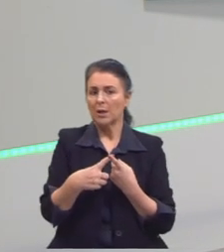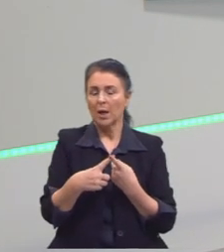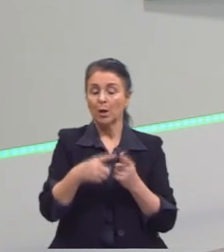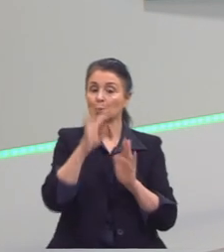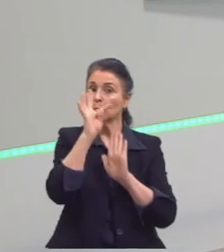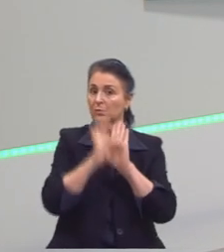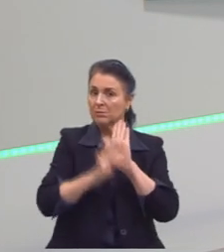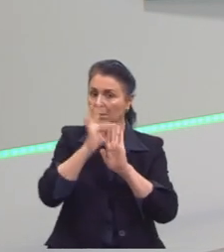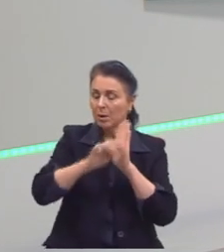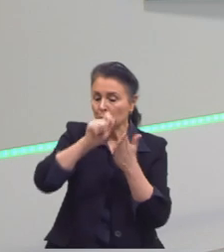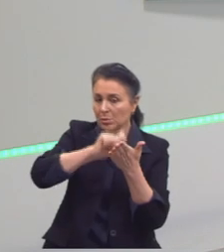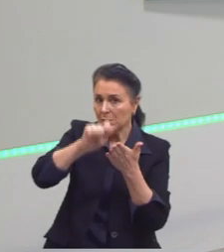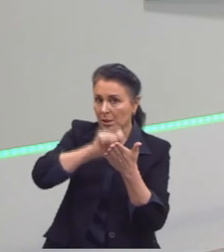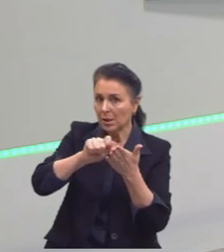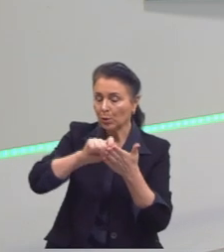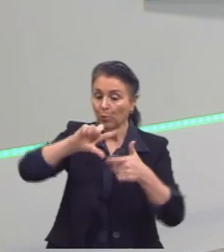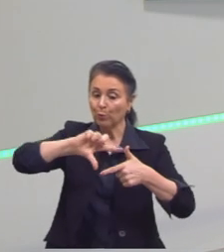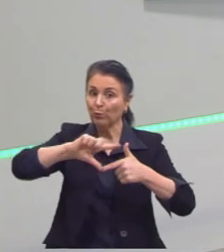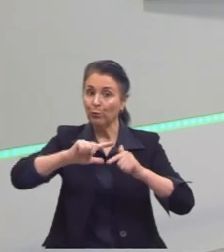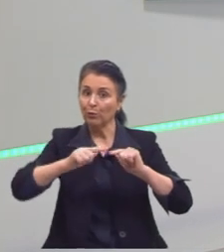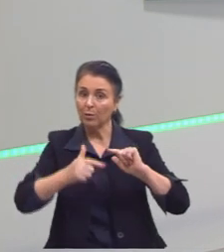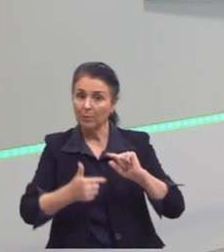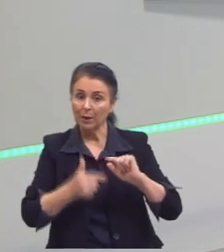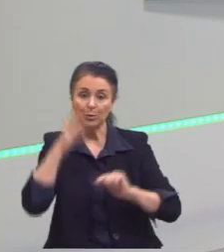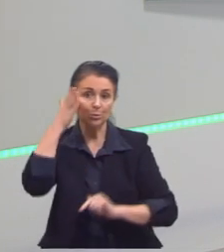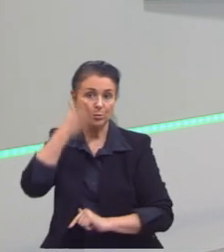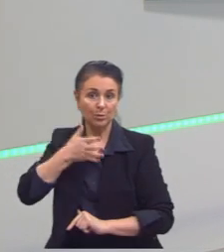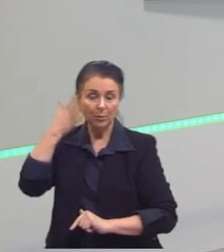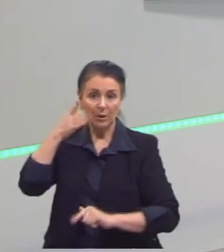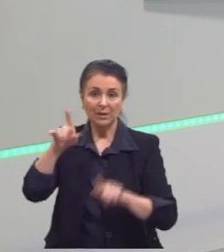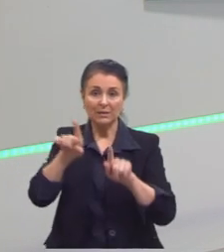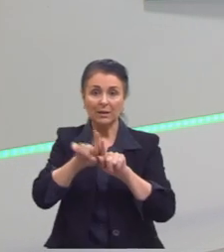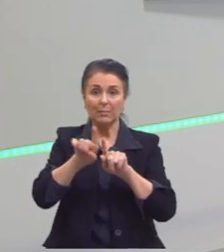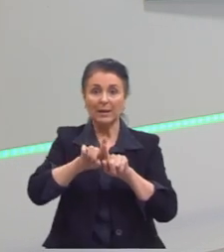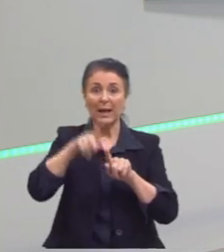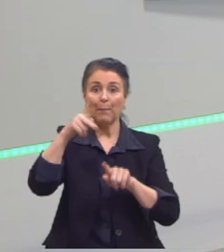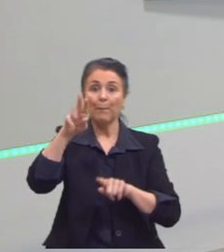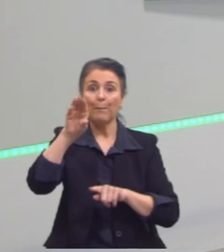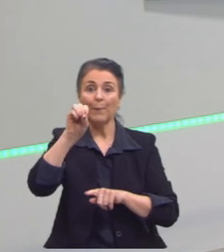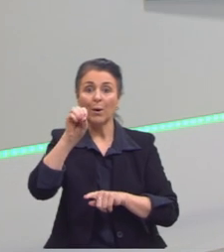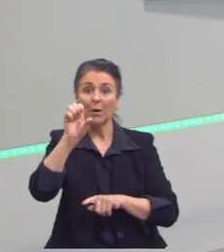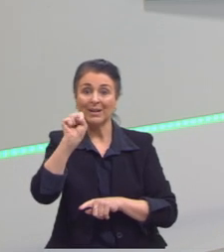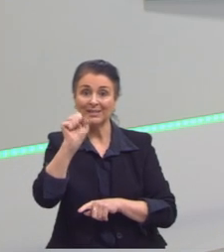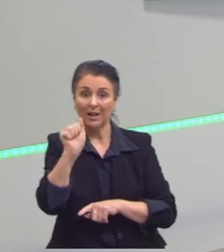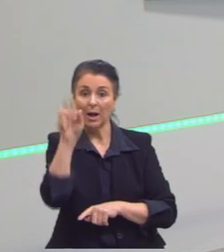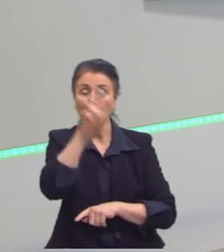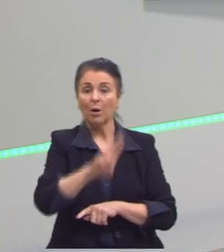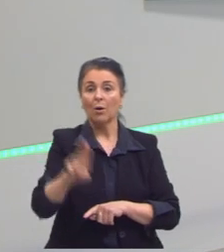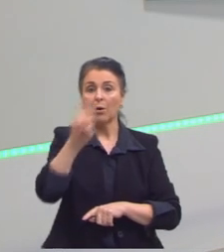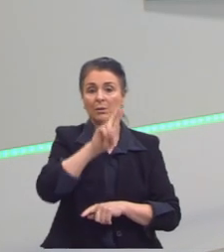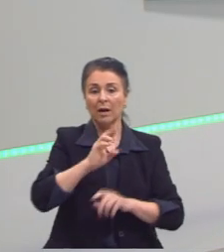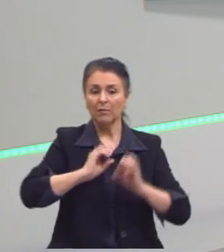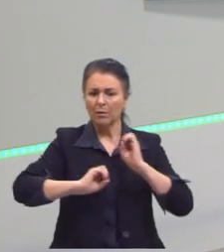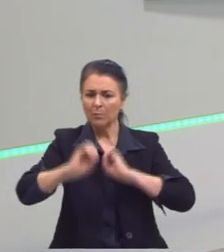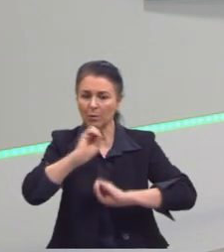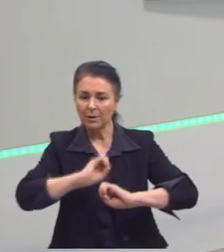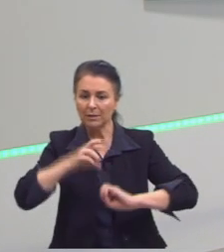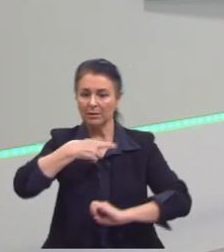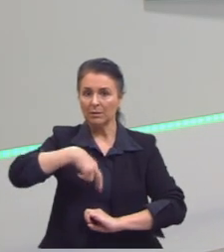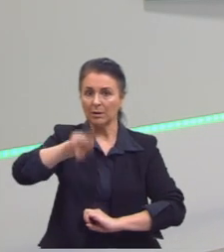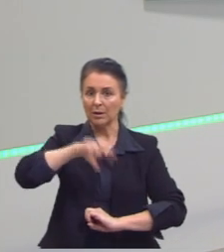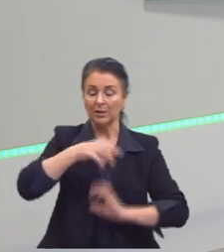textos foi escrita no formato de sermões e em prosa de orientação moral e religiosa, que tem como objetivo